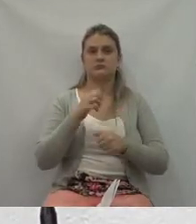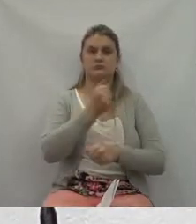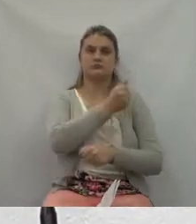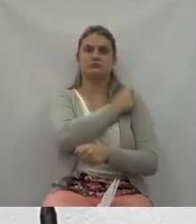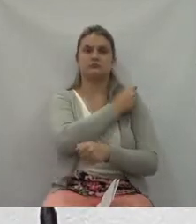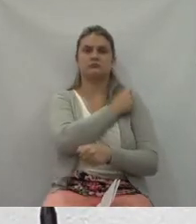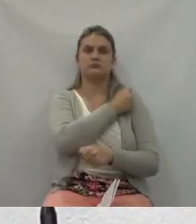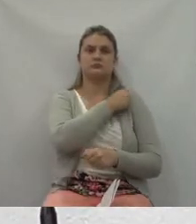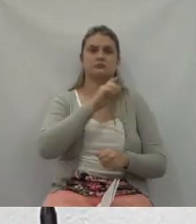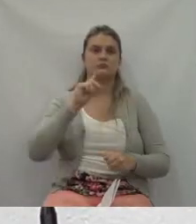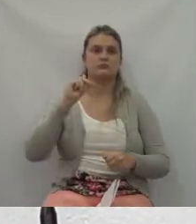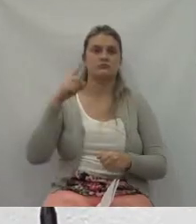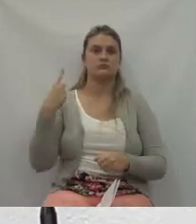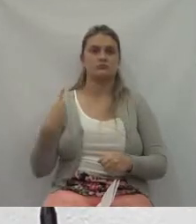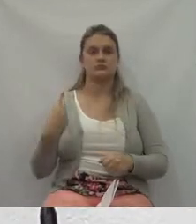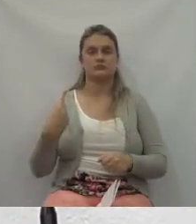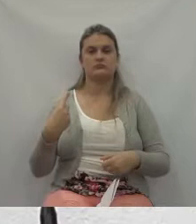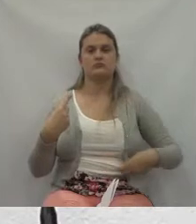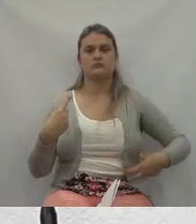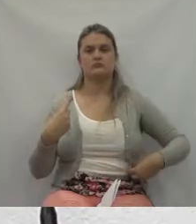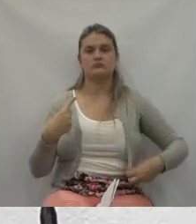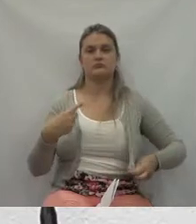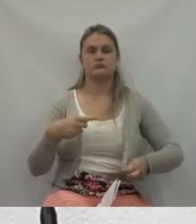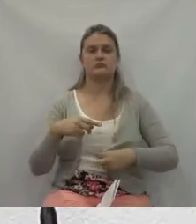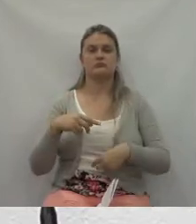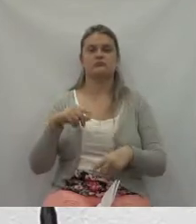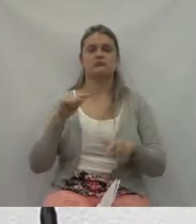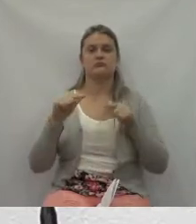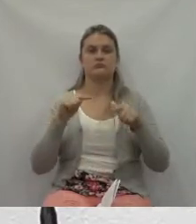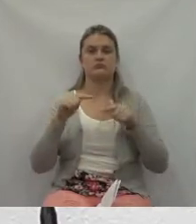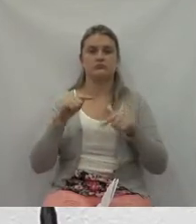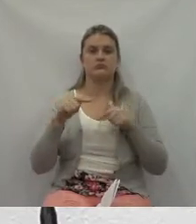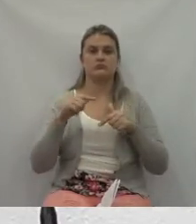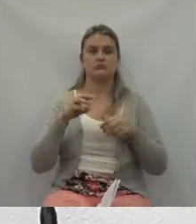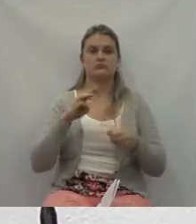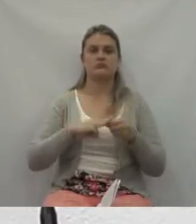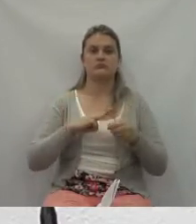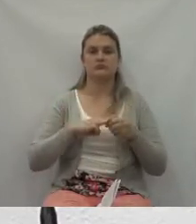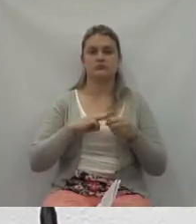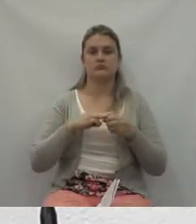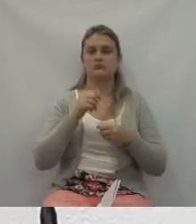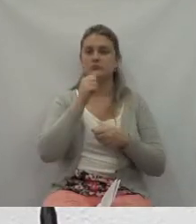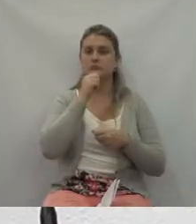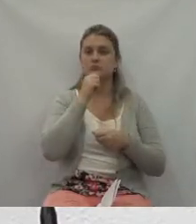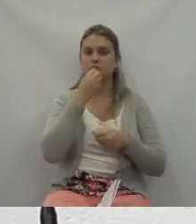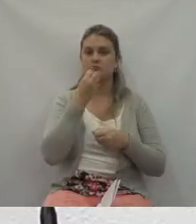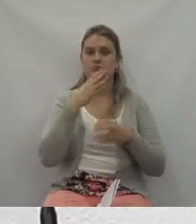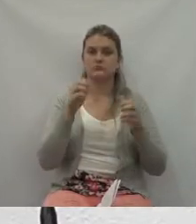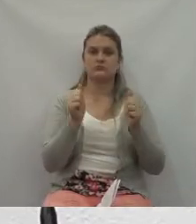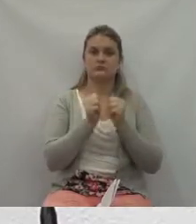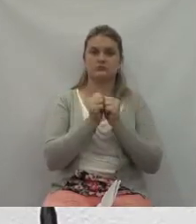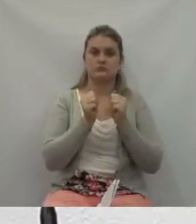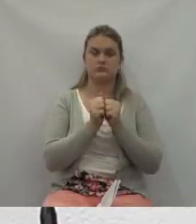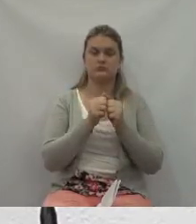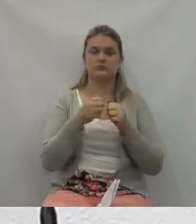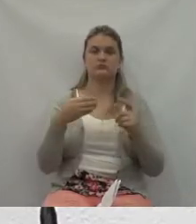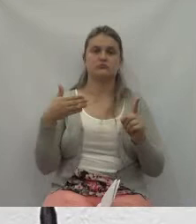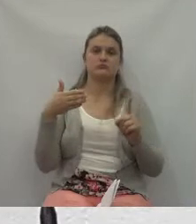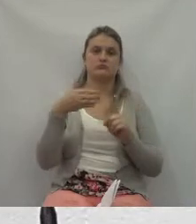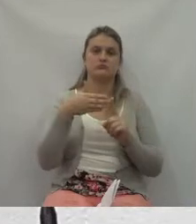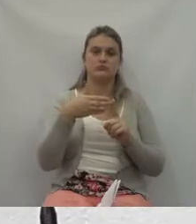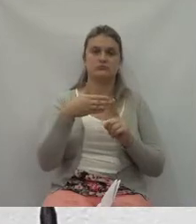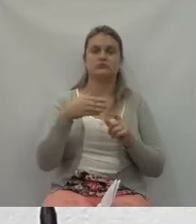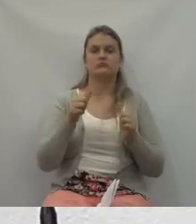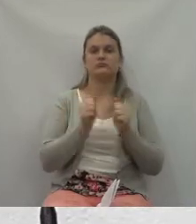os servidores municipais, que, graças, aos convênios, ou melhor, aos convênios, às parcerias com os prefeitos,